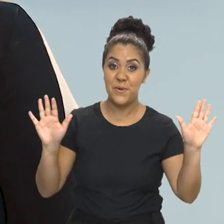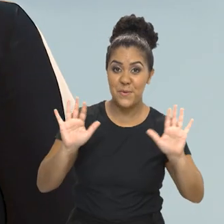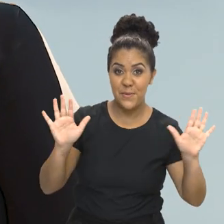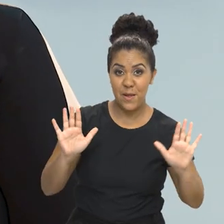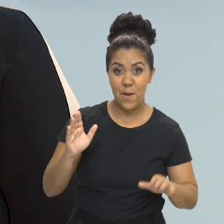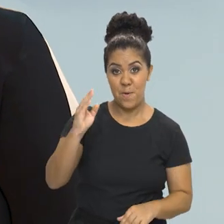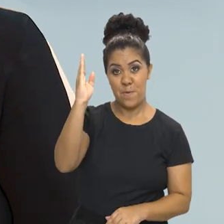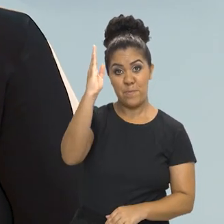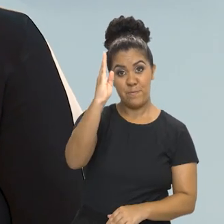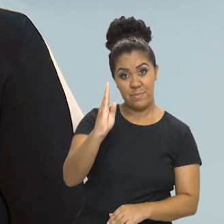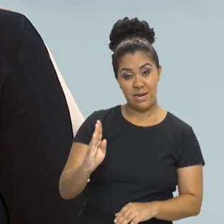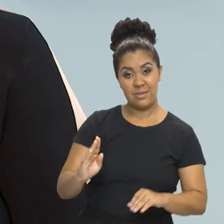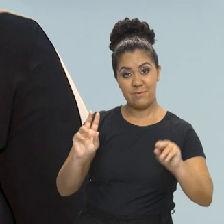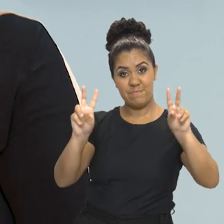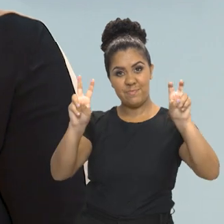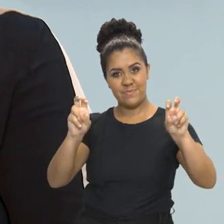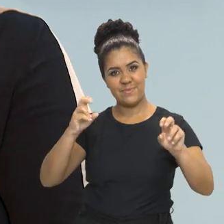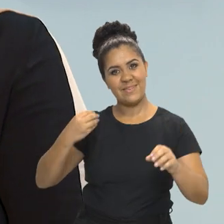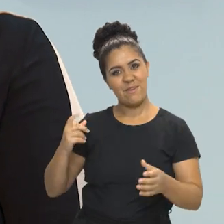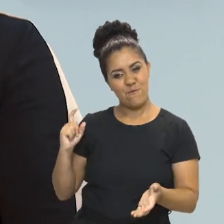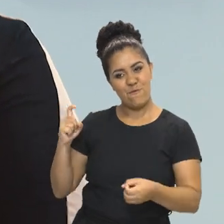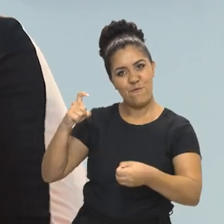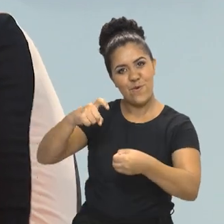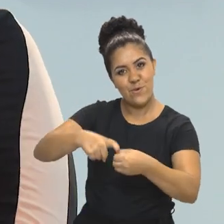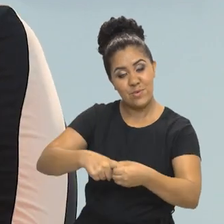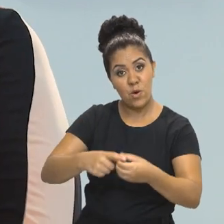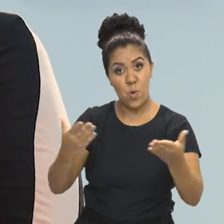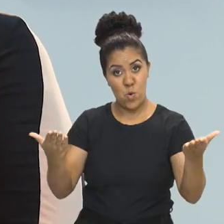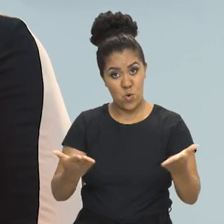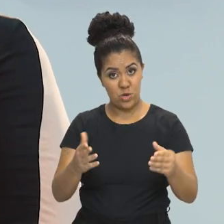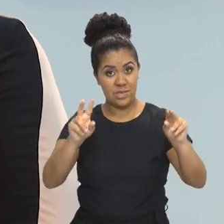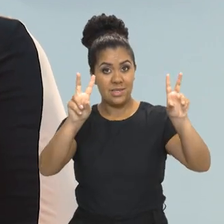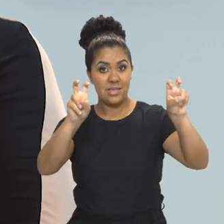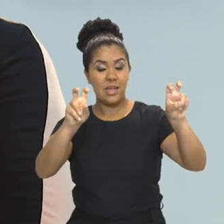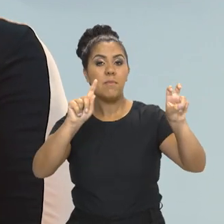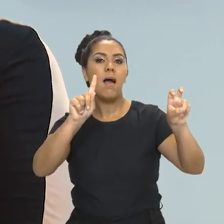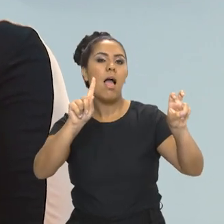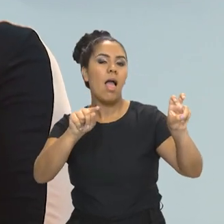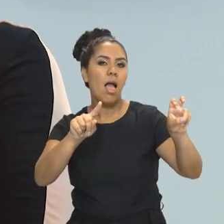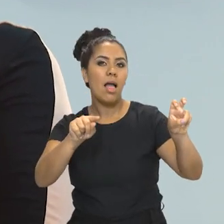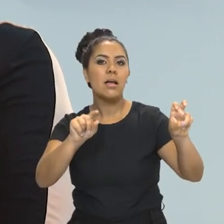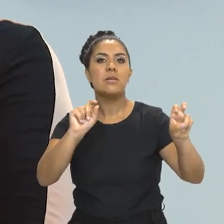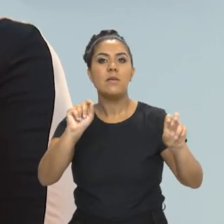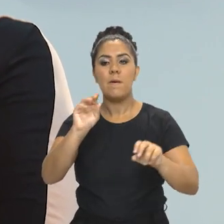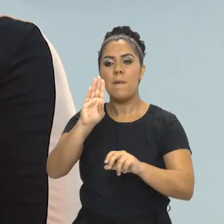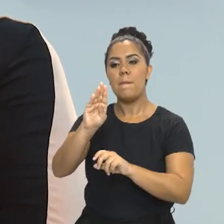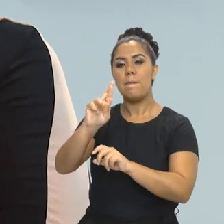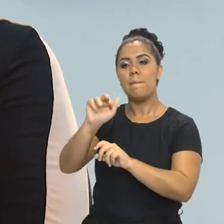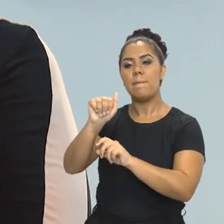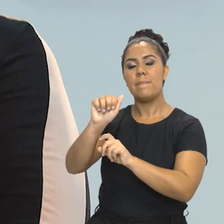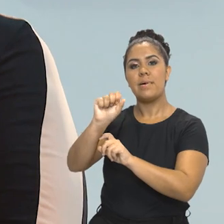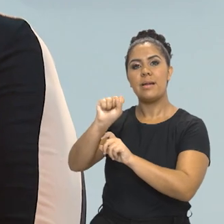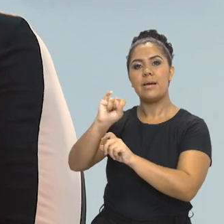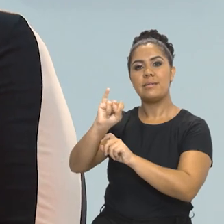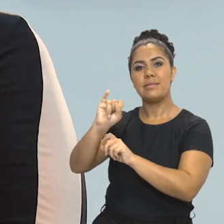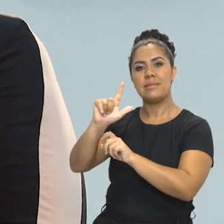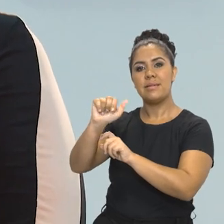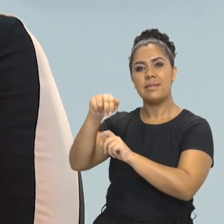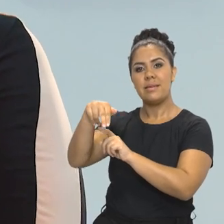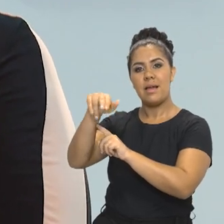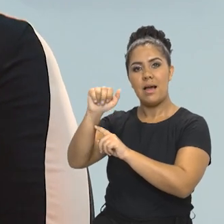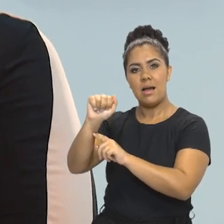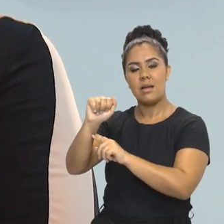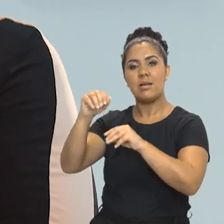Olá, o Brasil em Pauta está de volta e o nosso tema de hoje é sobre a Brasiliana Museus, sobre a